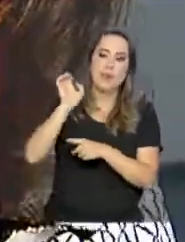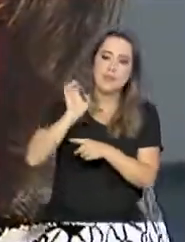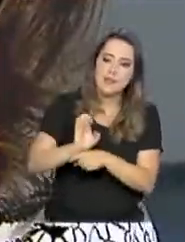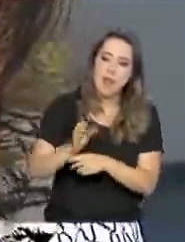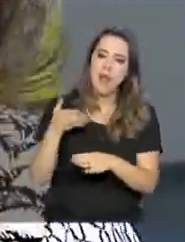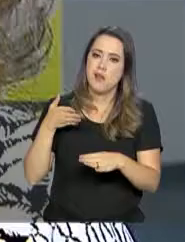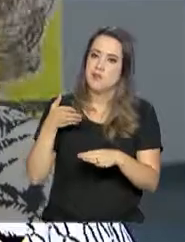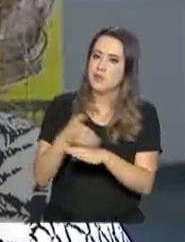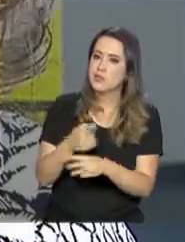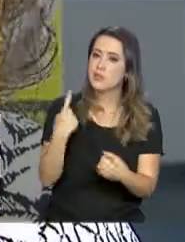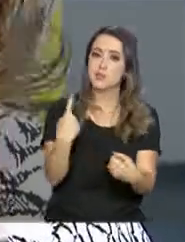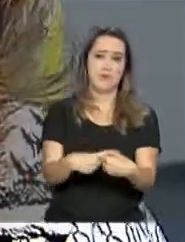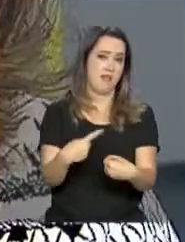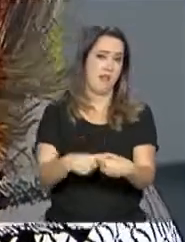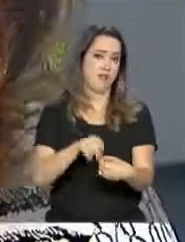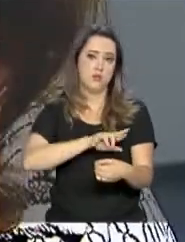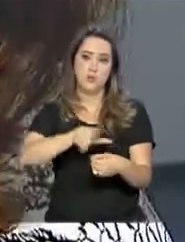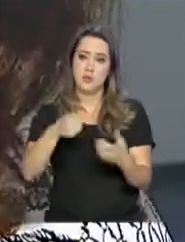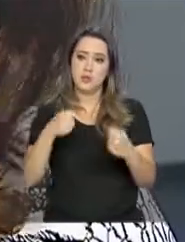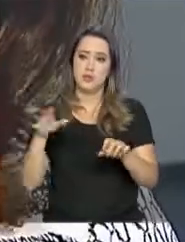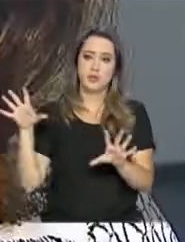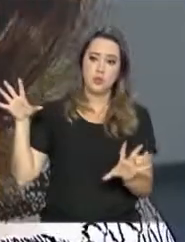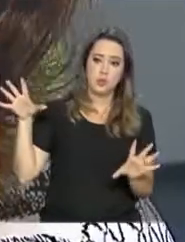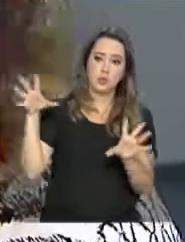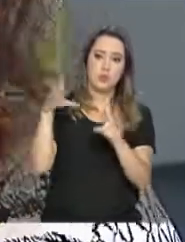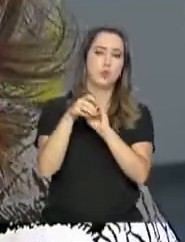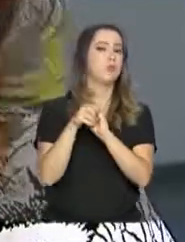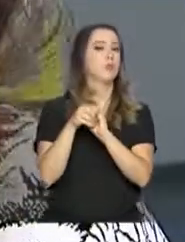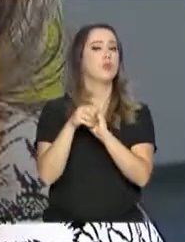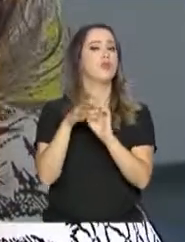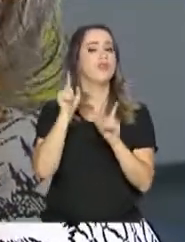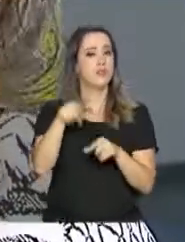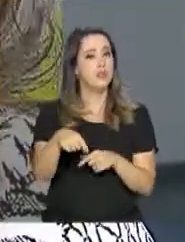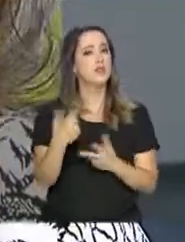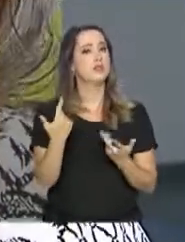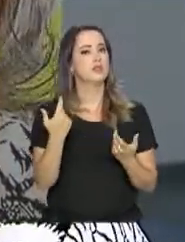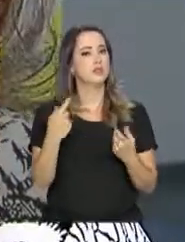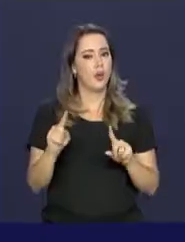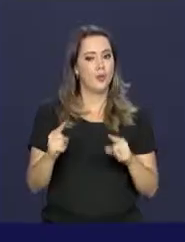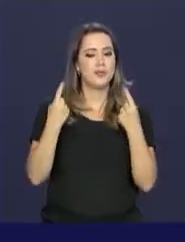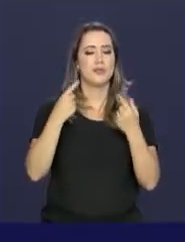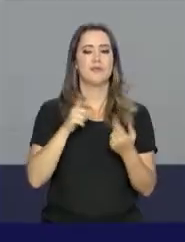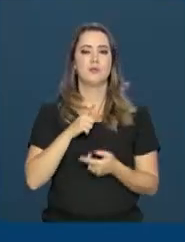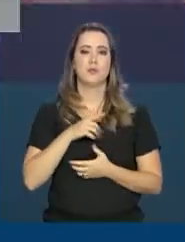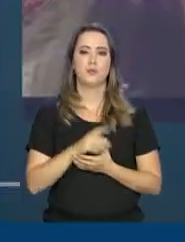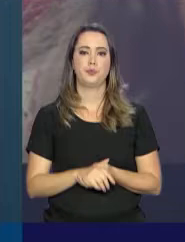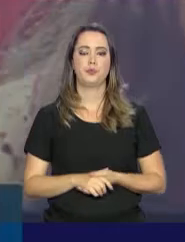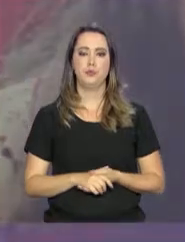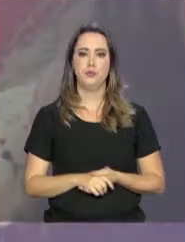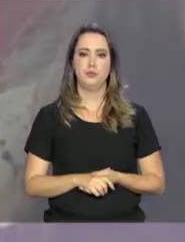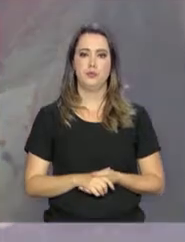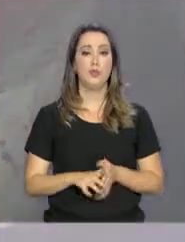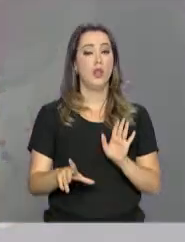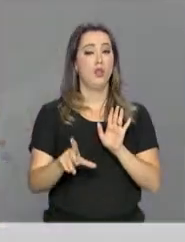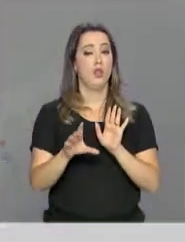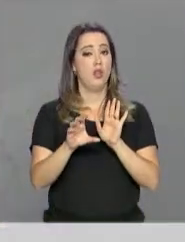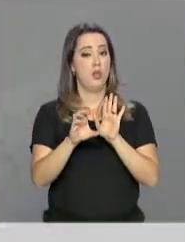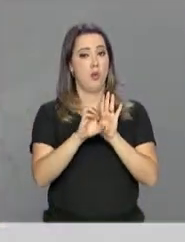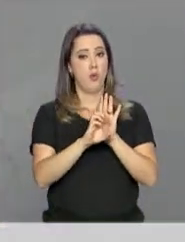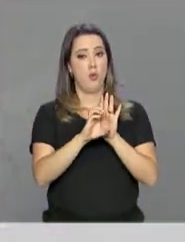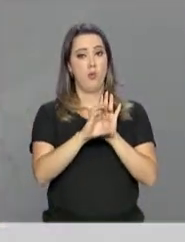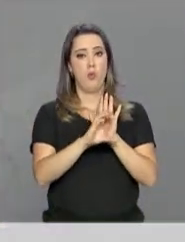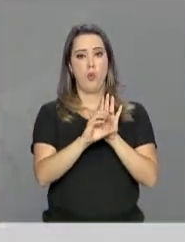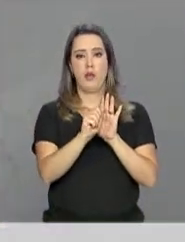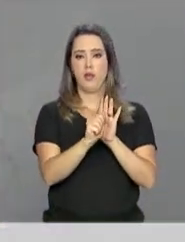dos estados, pelas prefeituras. E esse, na verdade, é o grande desafio que se tem no Estatuto. O ECA possibilitou a construção de